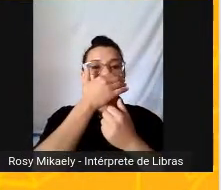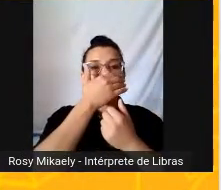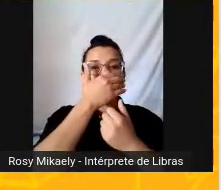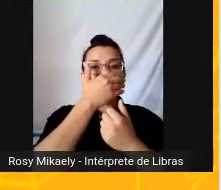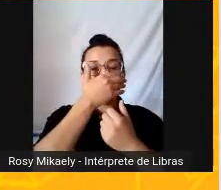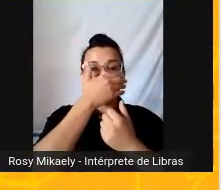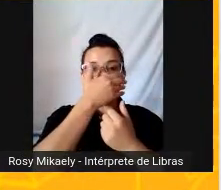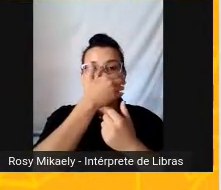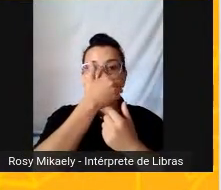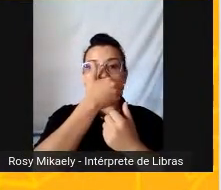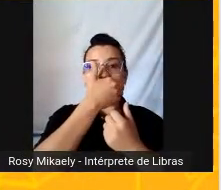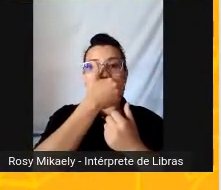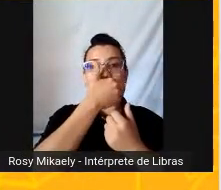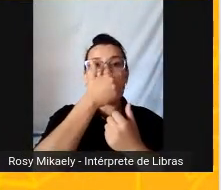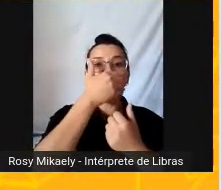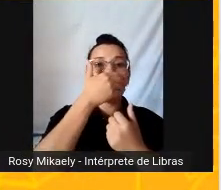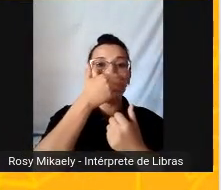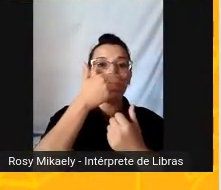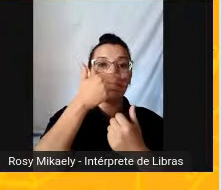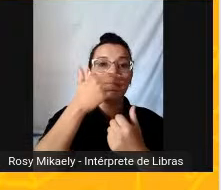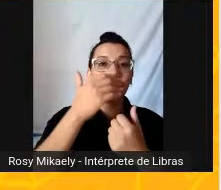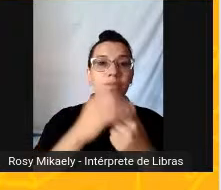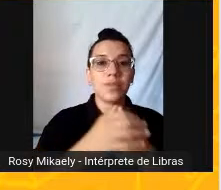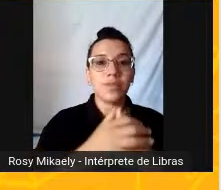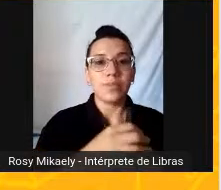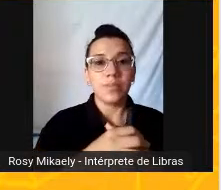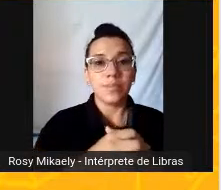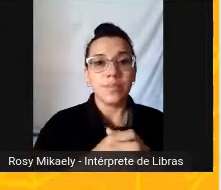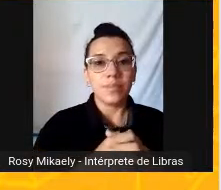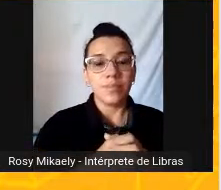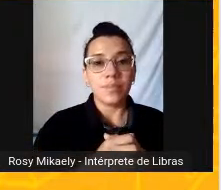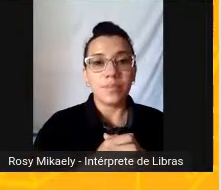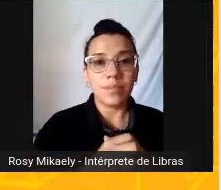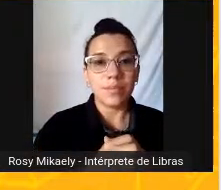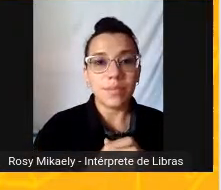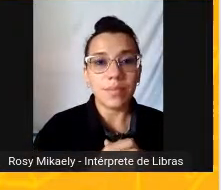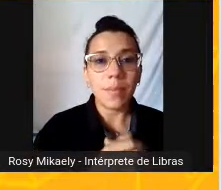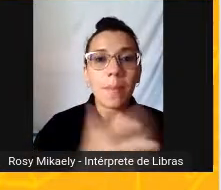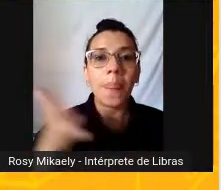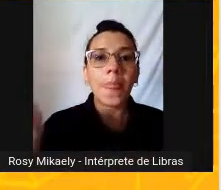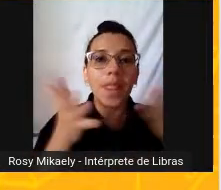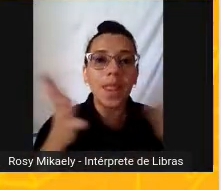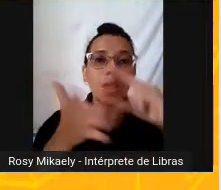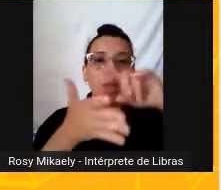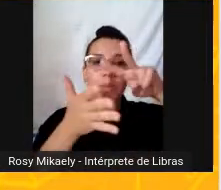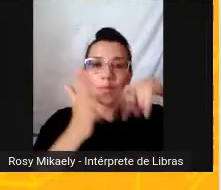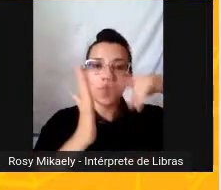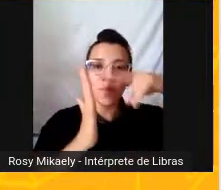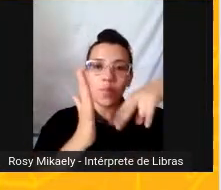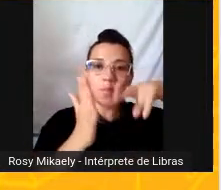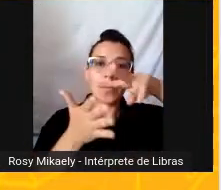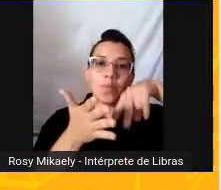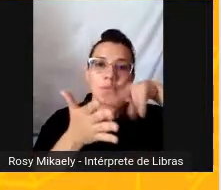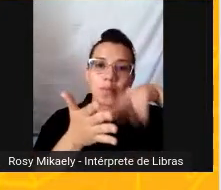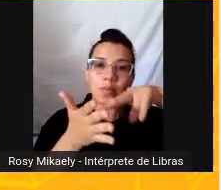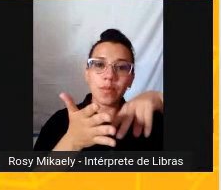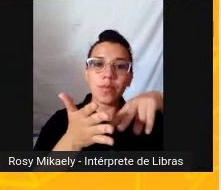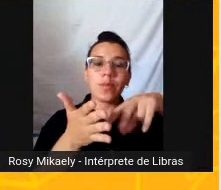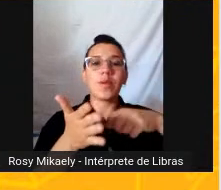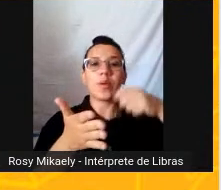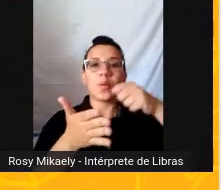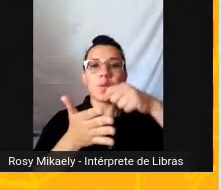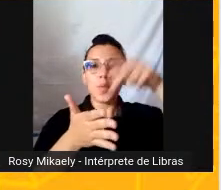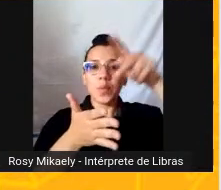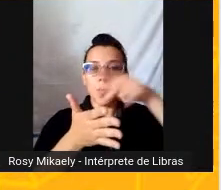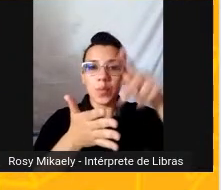não precisa acontecer necessariamente só nos textos poéticos, nos poemas. Ela pode acontecer na